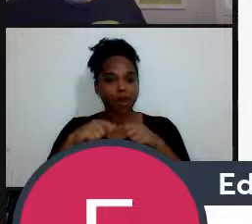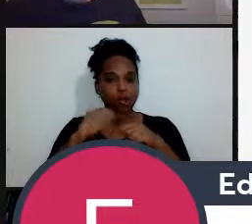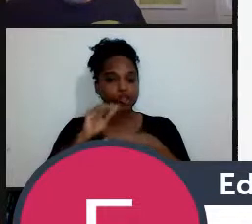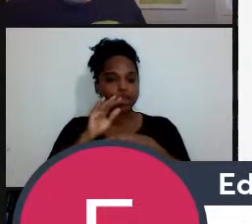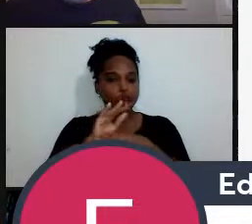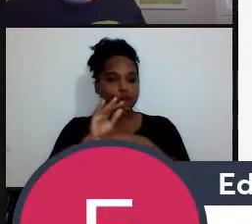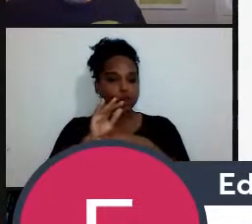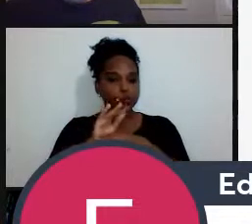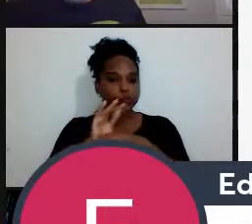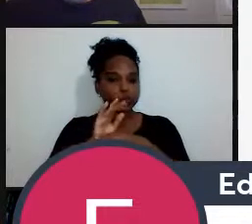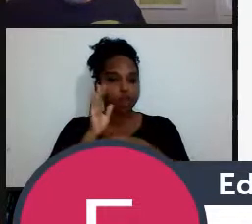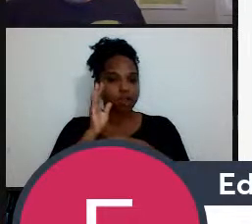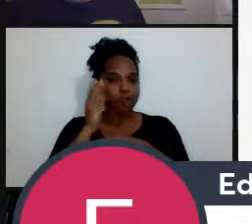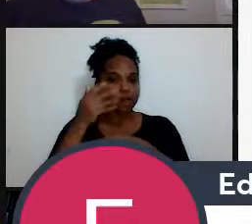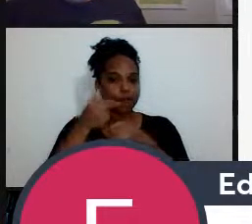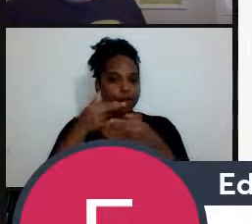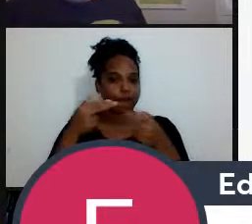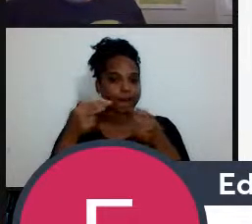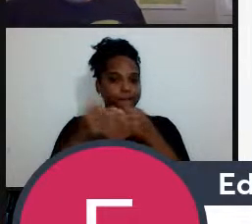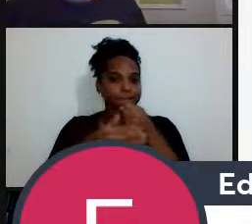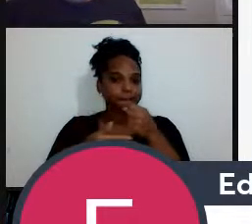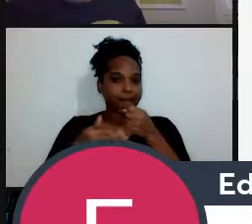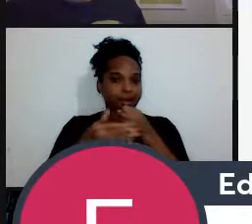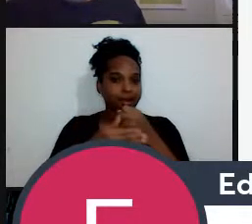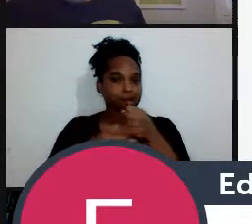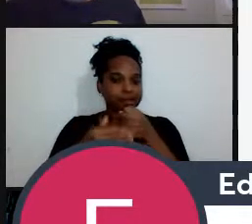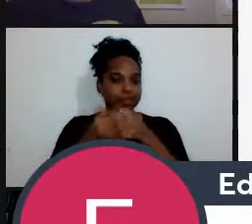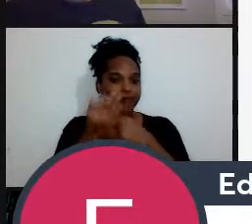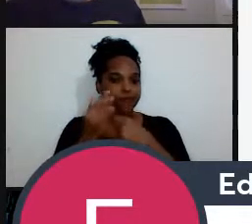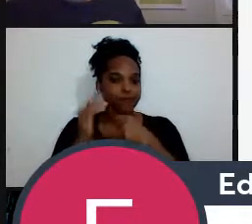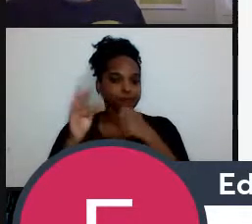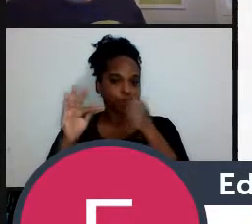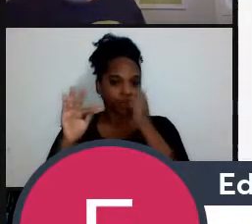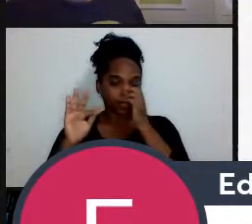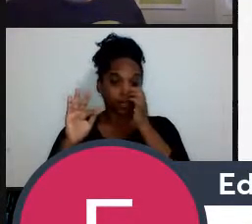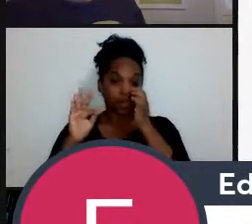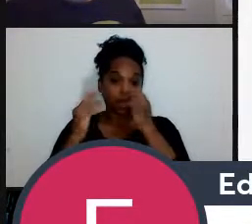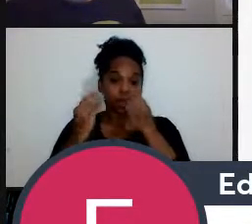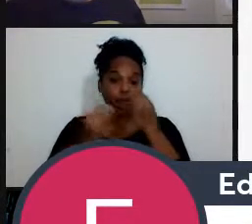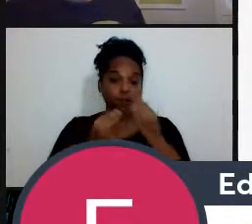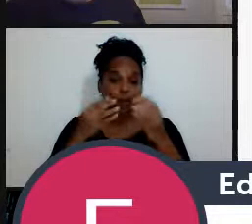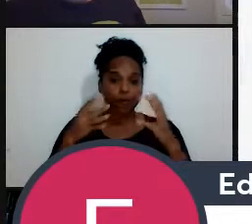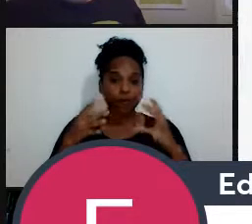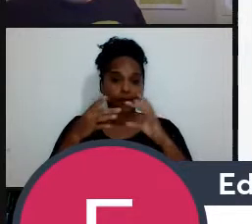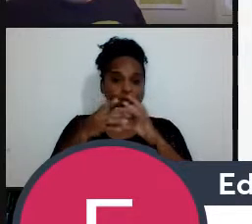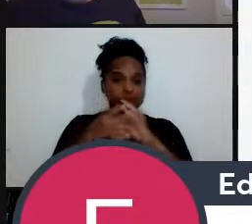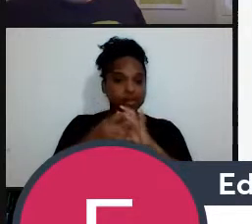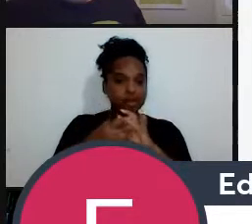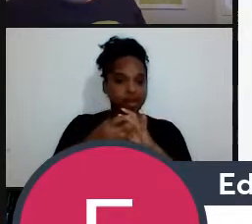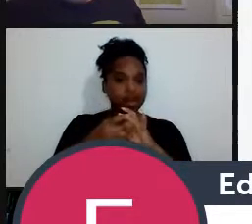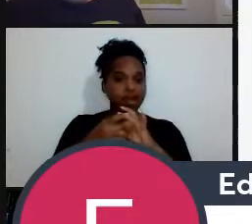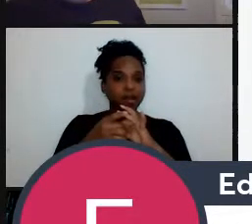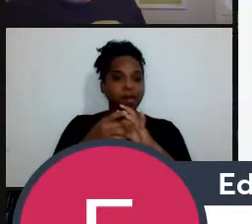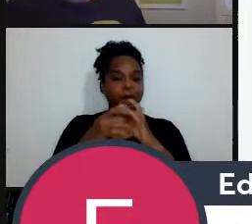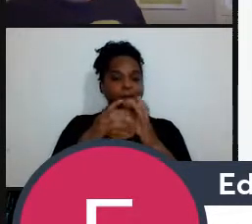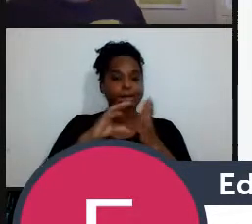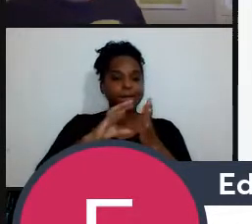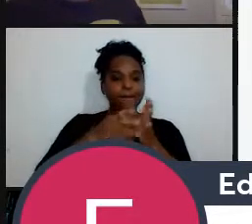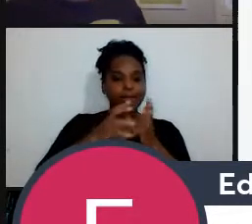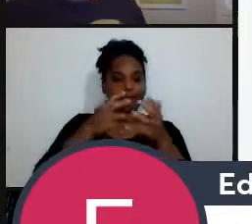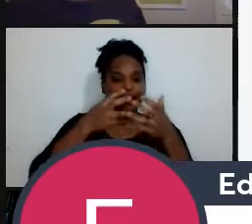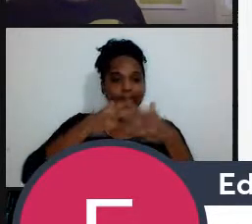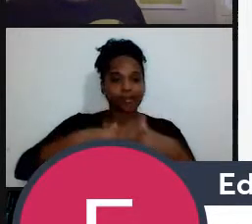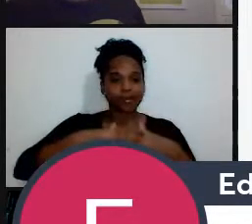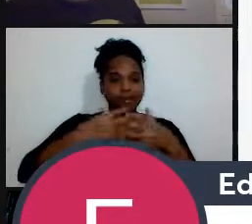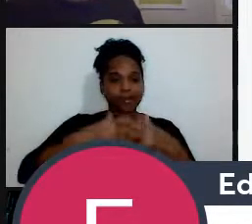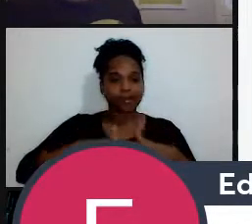de problemas fundamentais da física como energia matéria escura unificação relatividade de mecânica quântica buracos negros